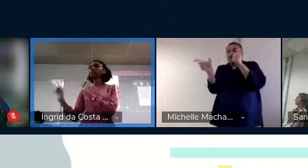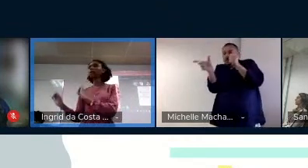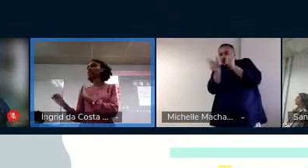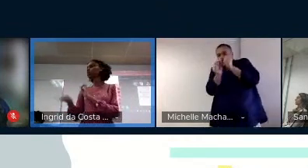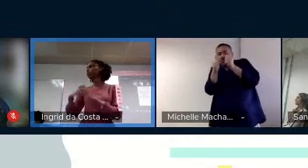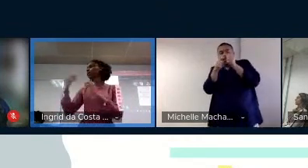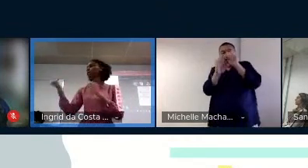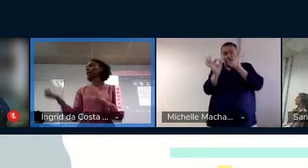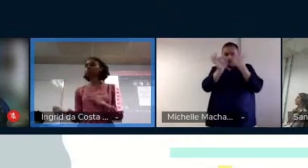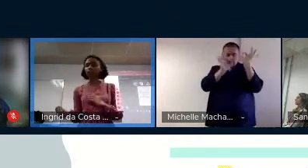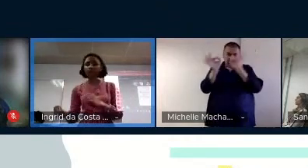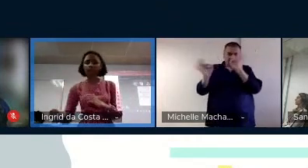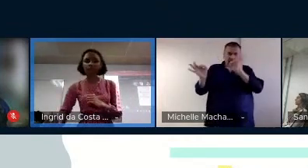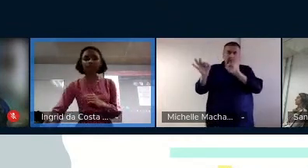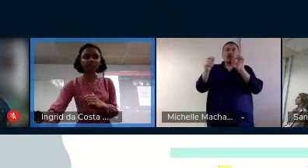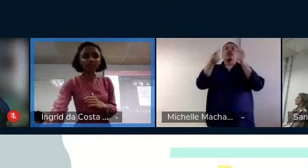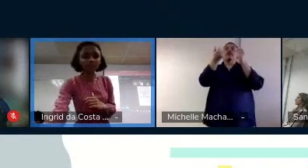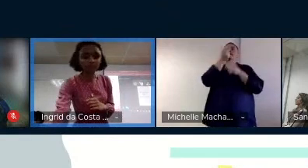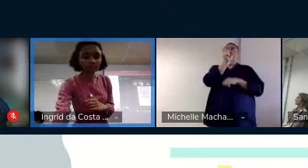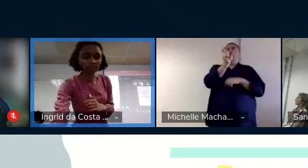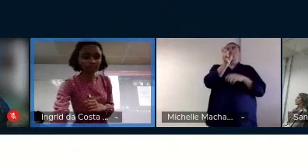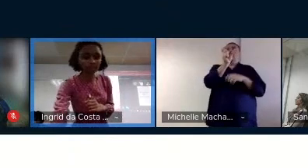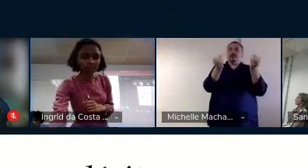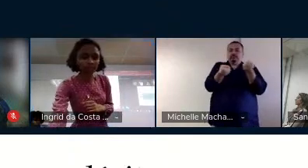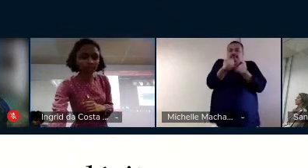vai encaixando elas para criar uma palavra.